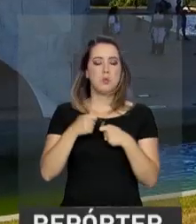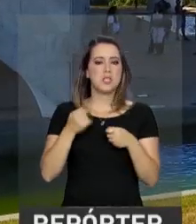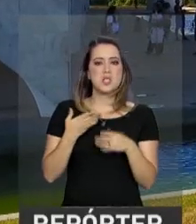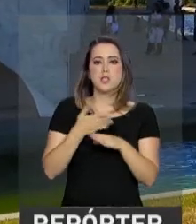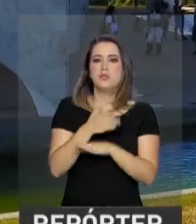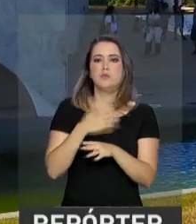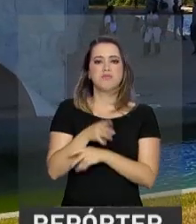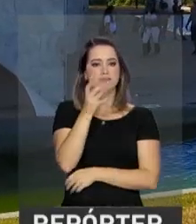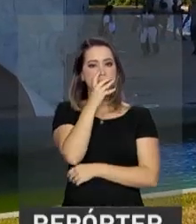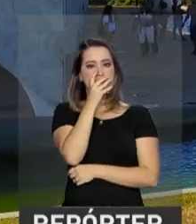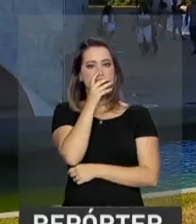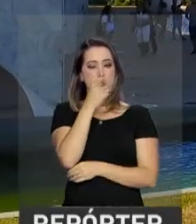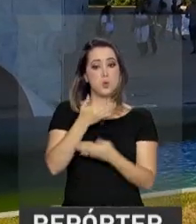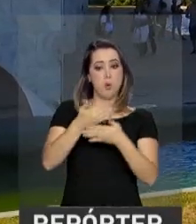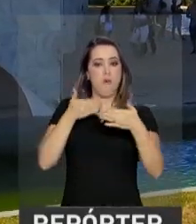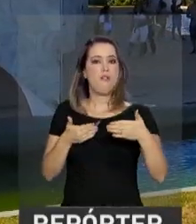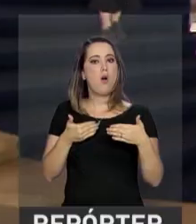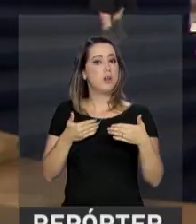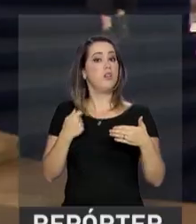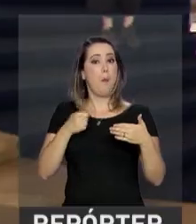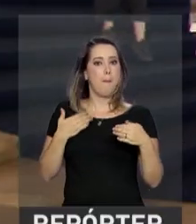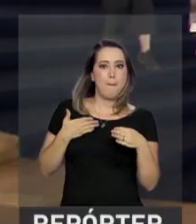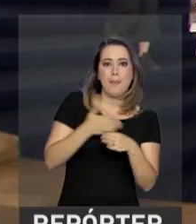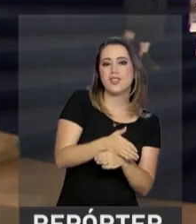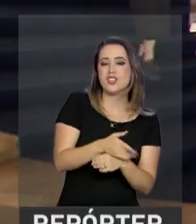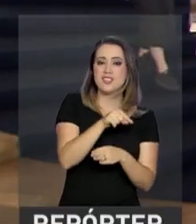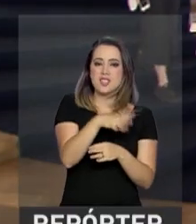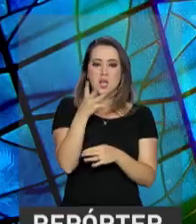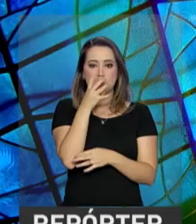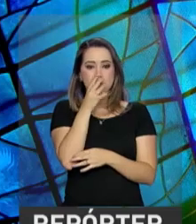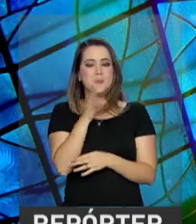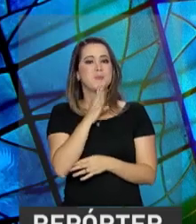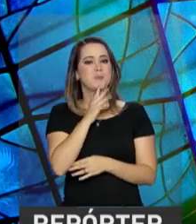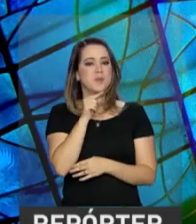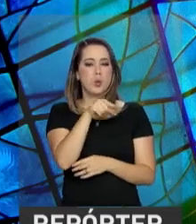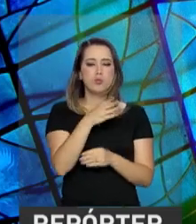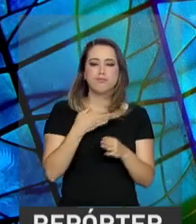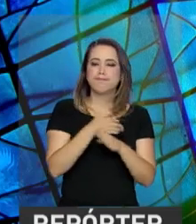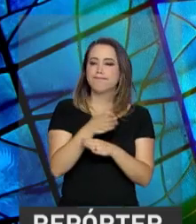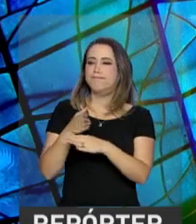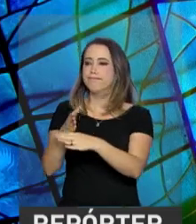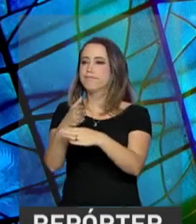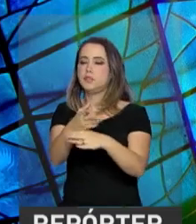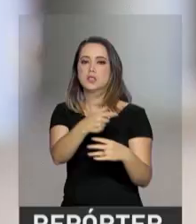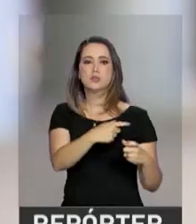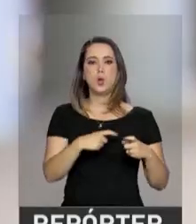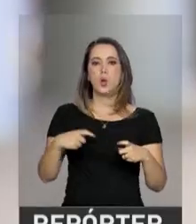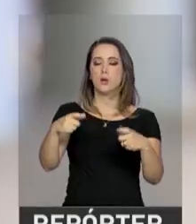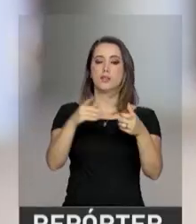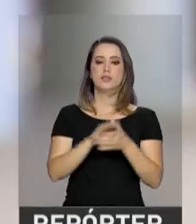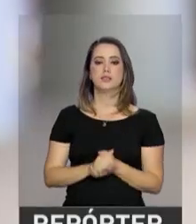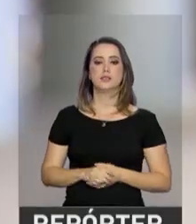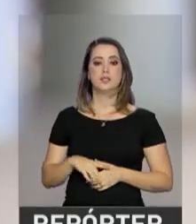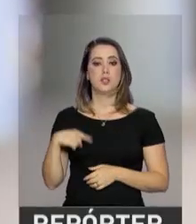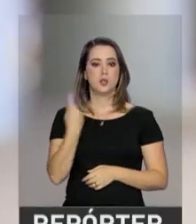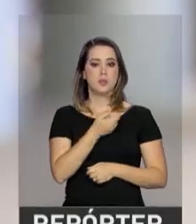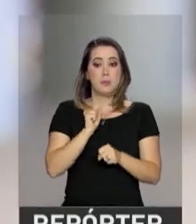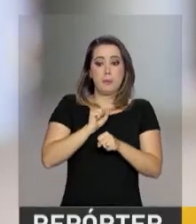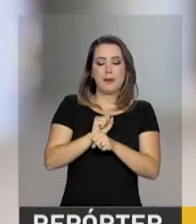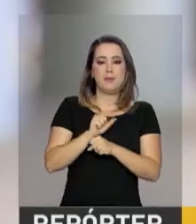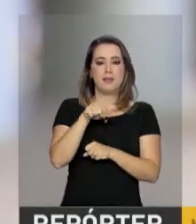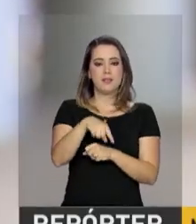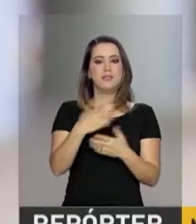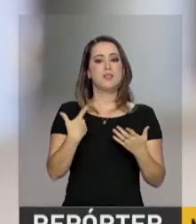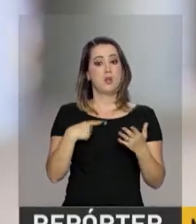limitar a admirar os monumentos pelo lado de fora. Pode conhecer as belezas que estão no interior desses prédios. Nossa primeira parada